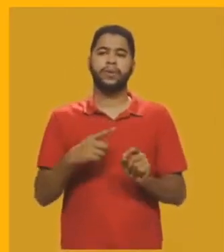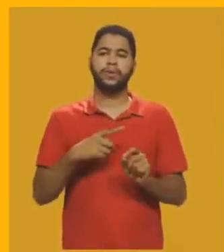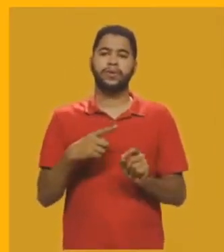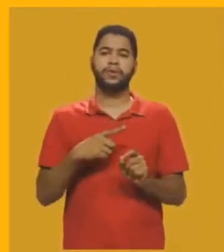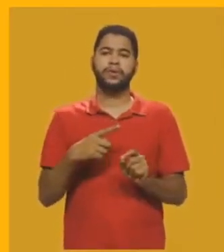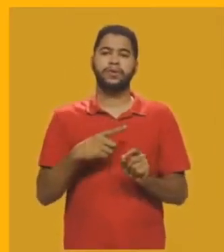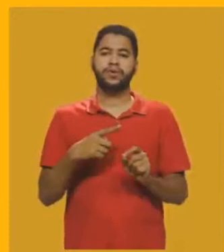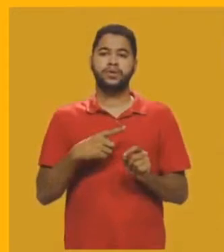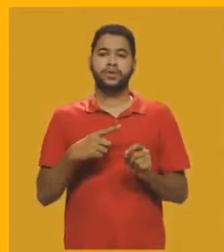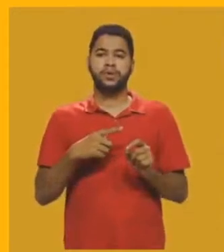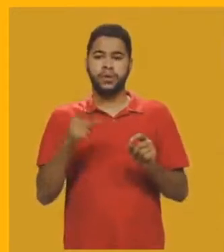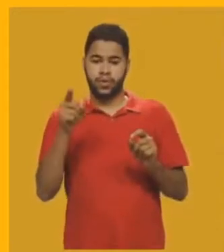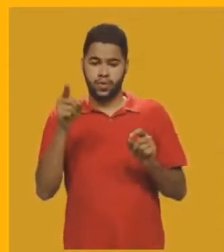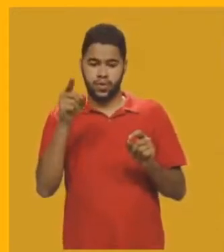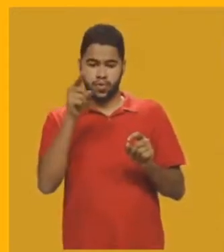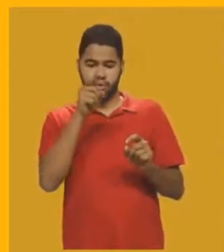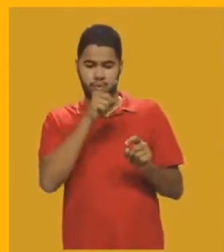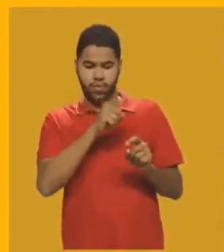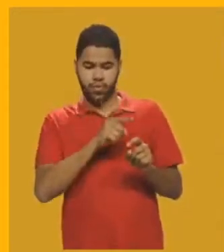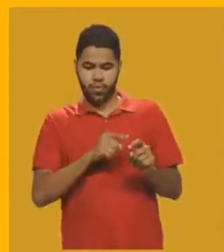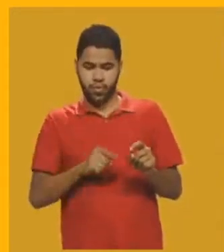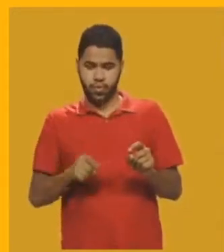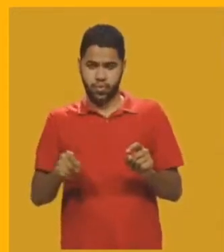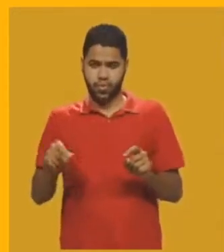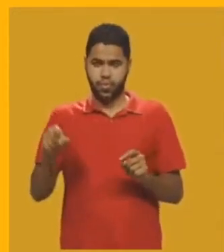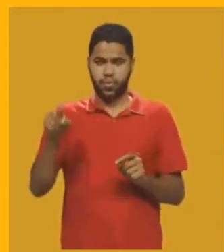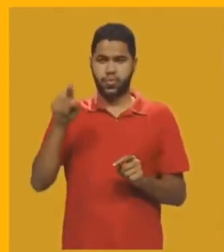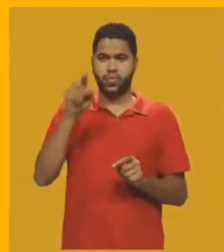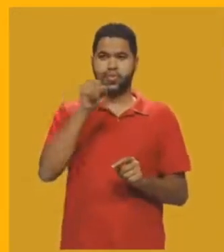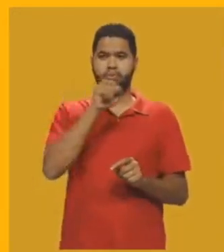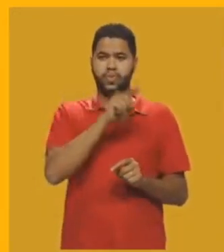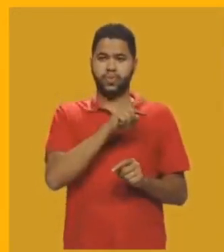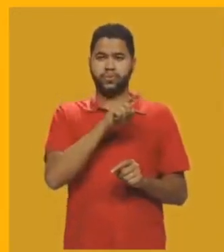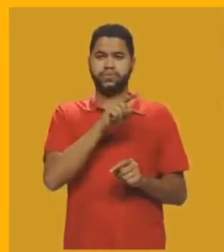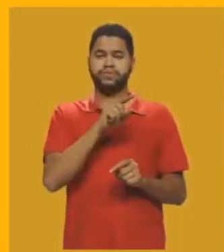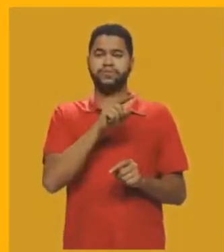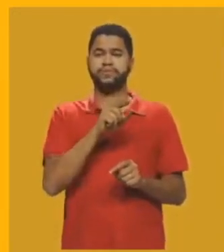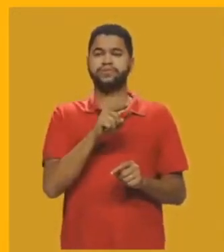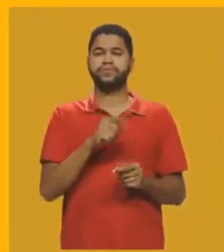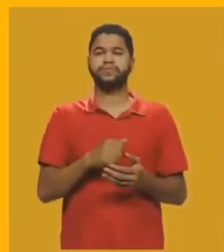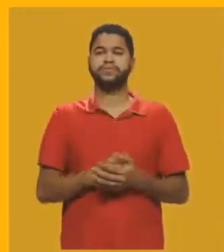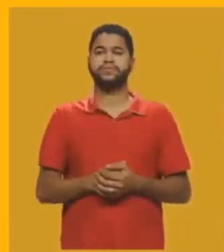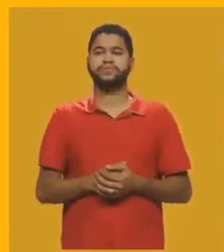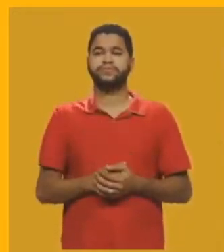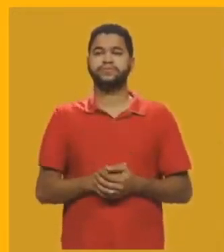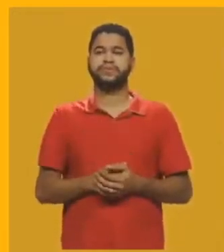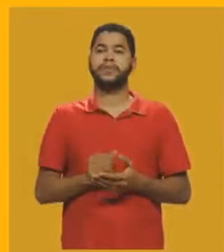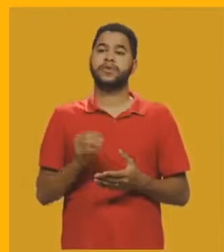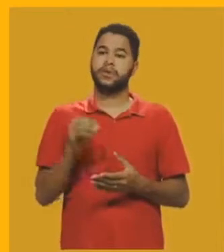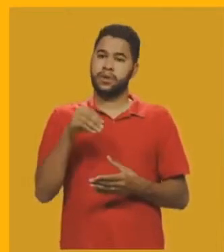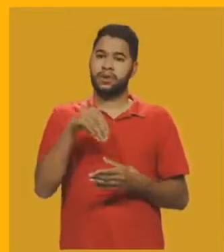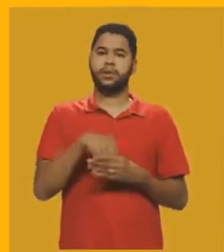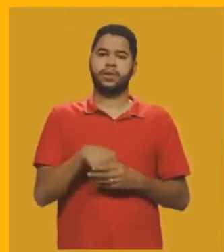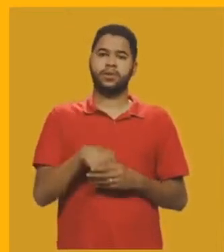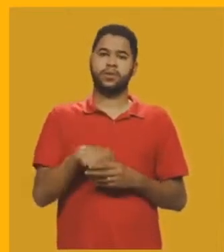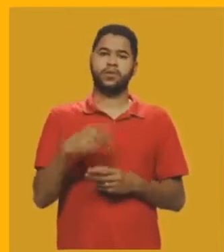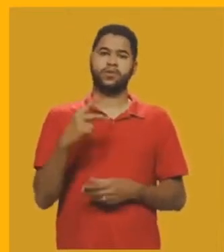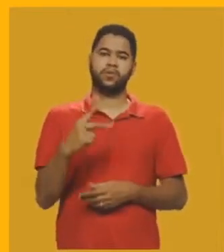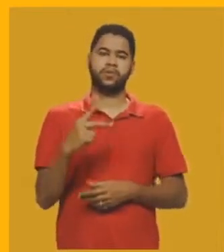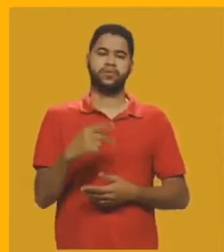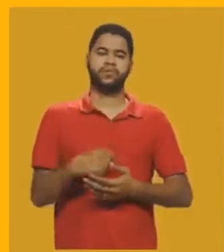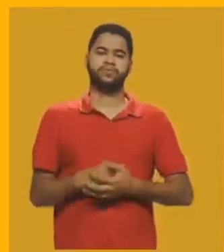a circunferência que está circunscrita, né? O triângulo está aqui dentro da circunferência.